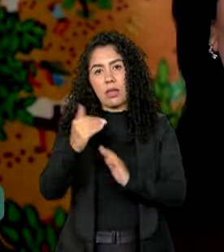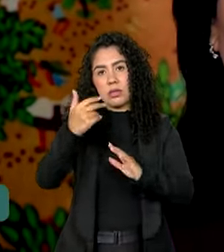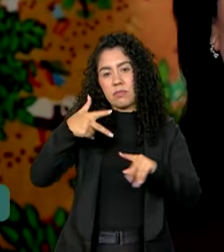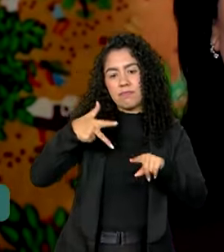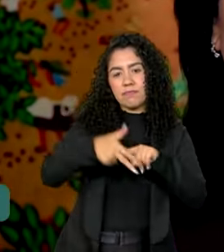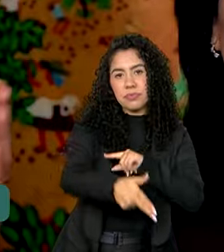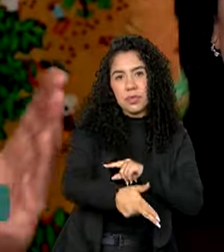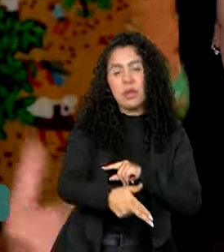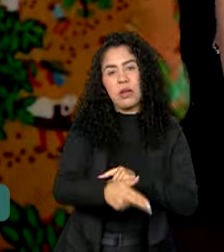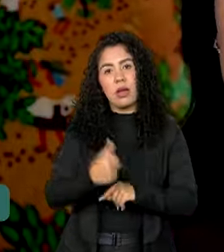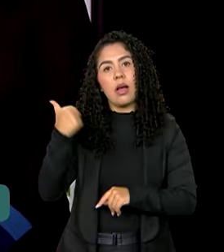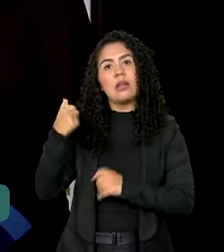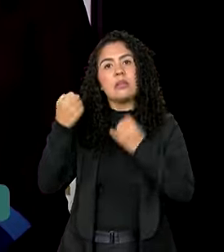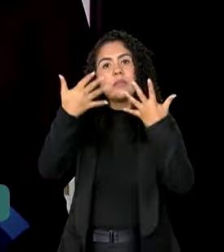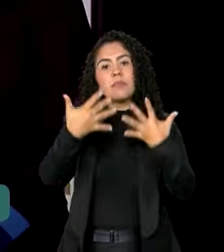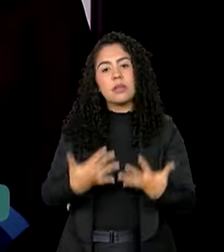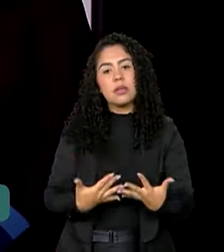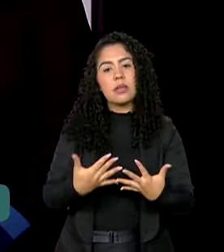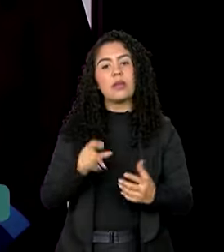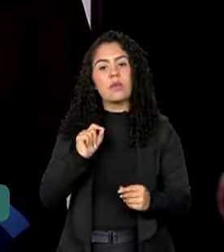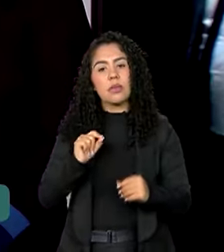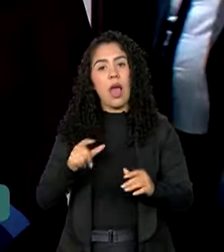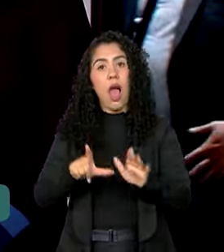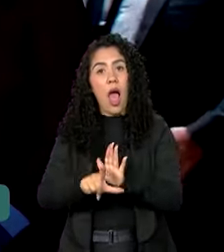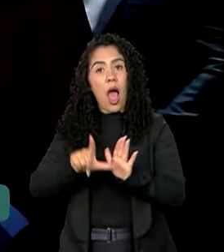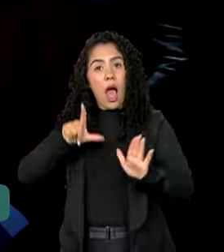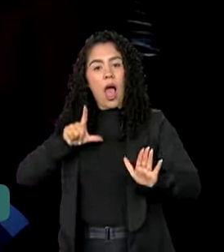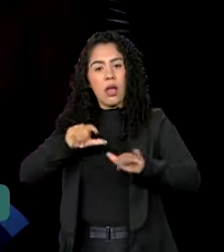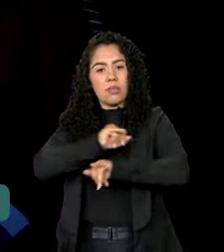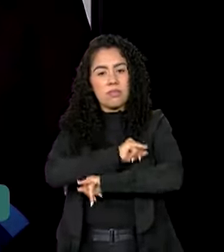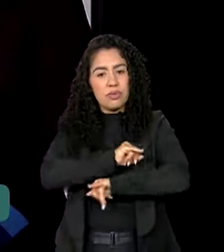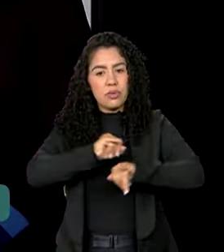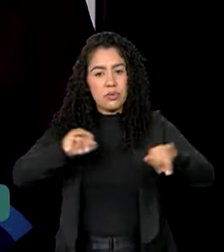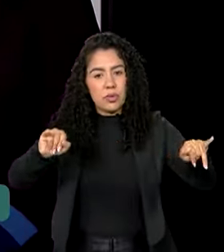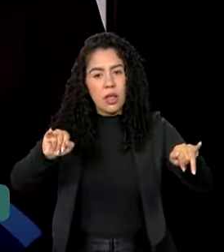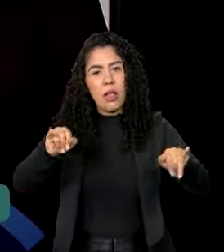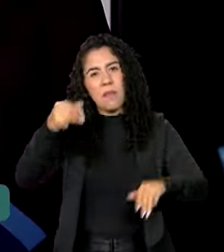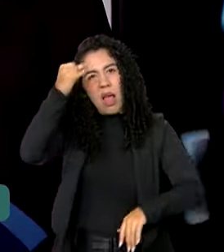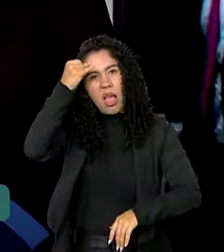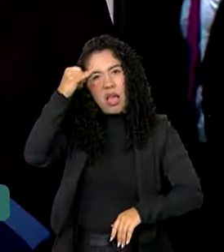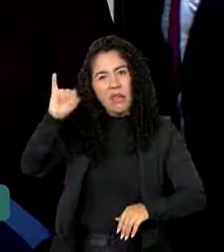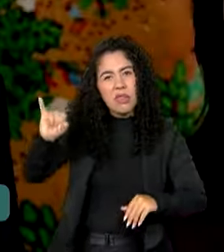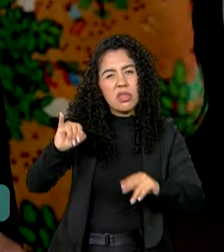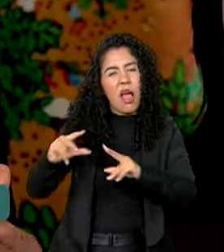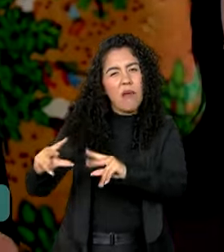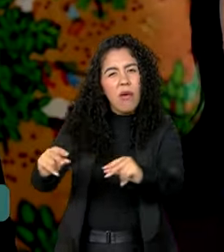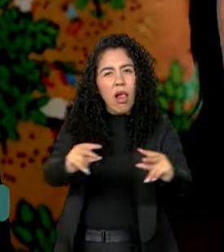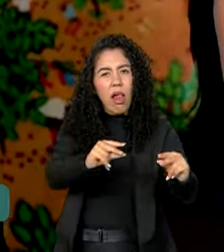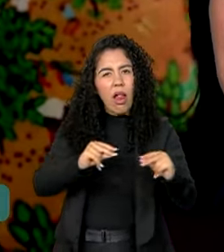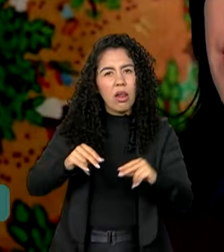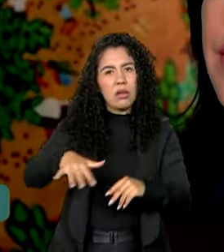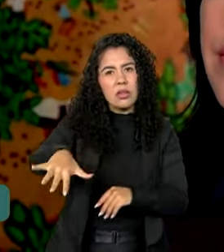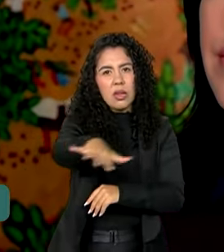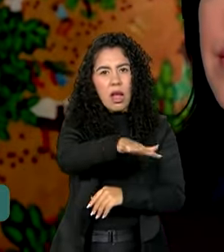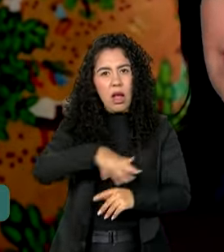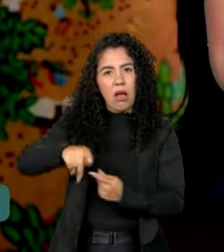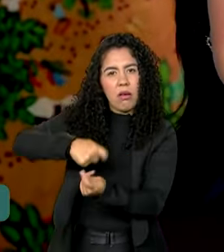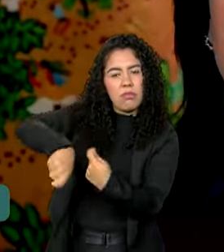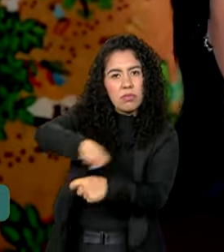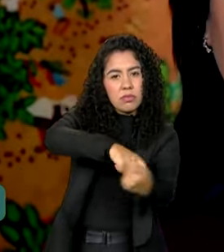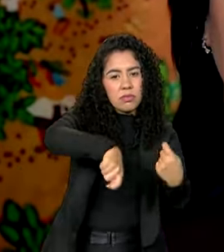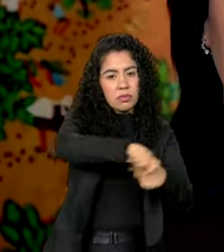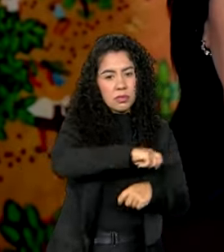Haddad, o governo decidiu antecipar o anúncio para diminuir os ruídos no mercado financeiro. Para manter o ritmo